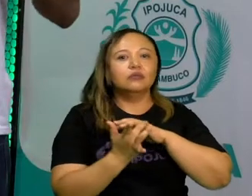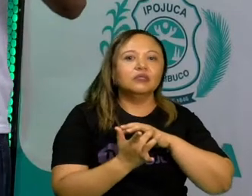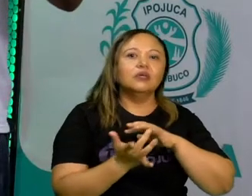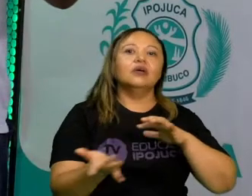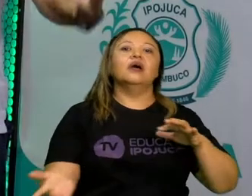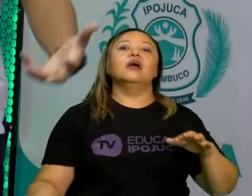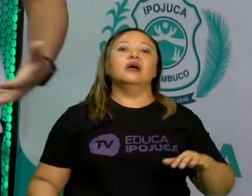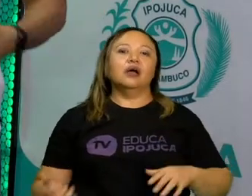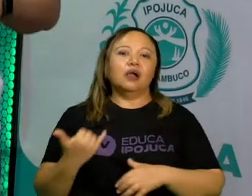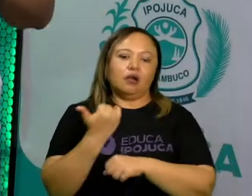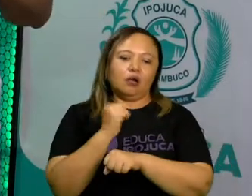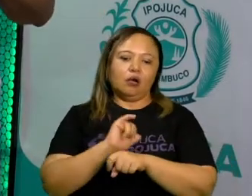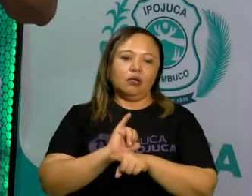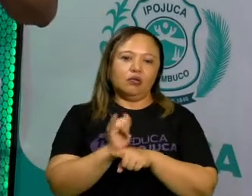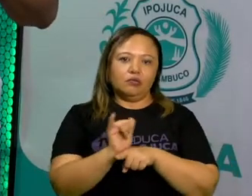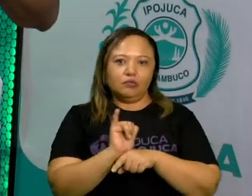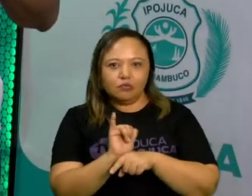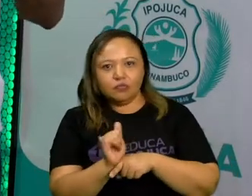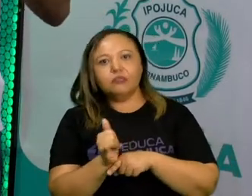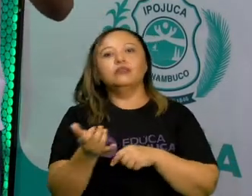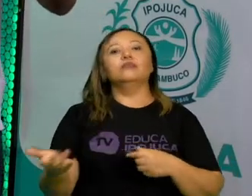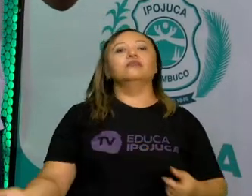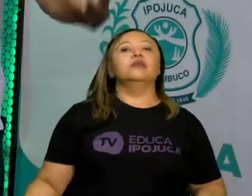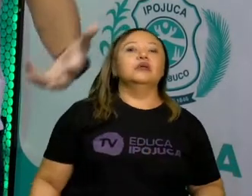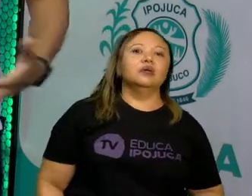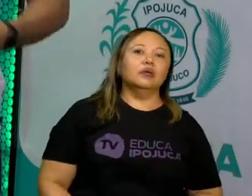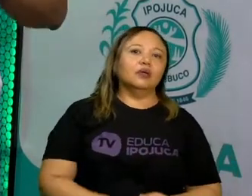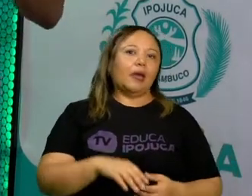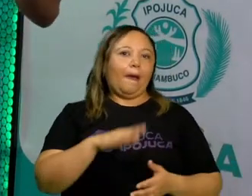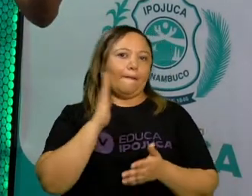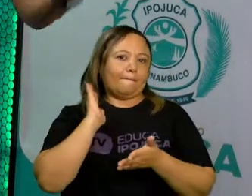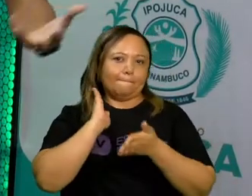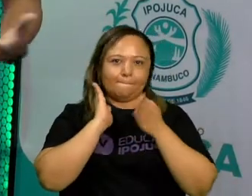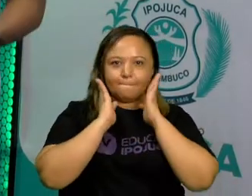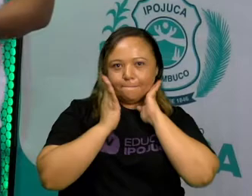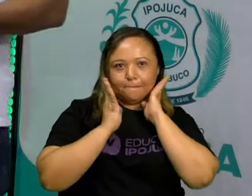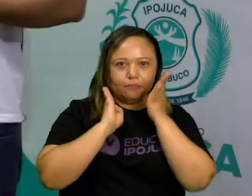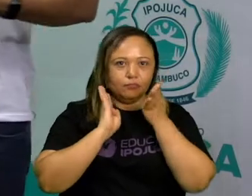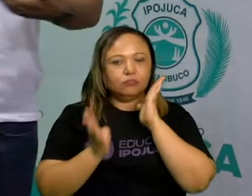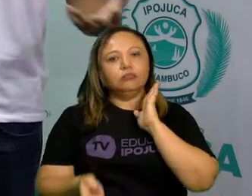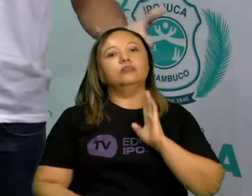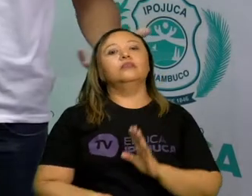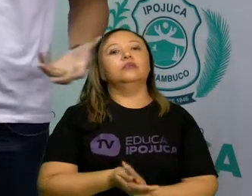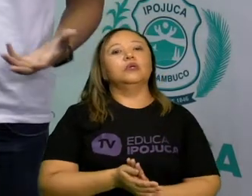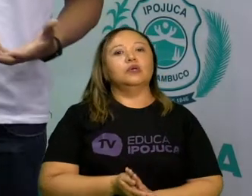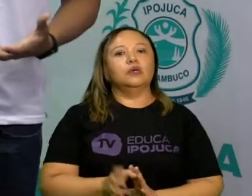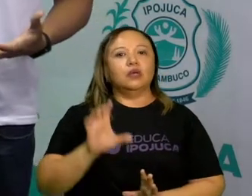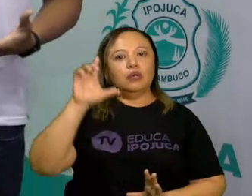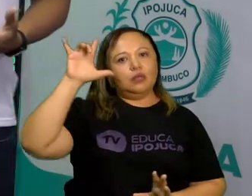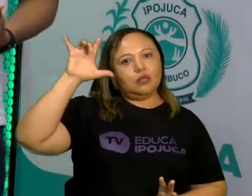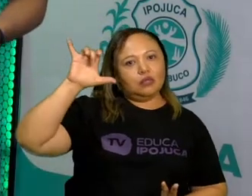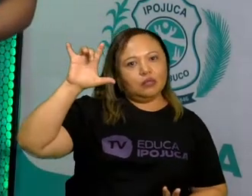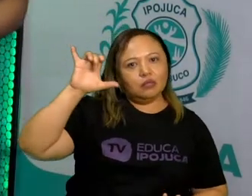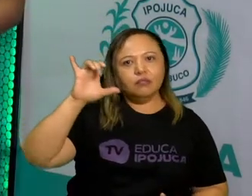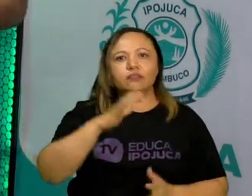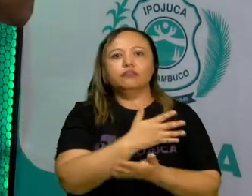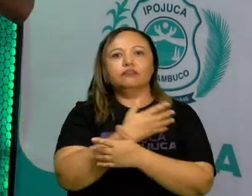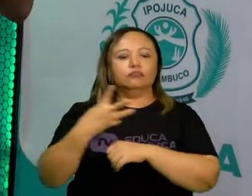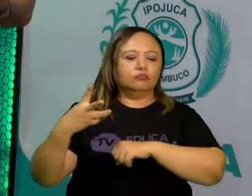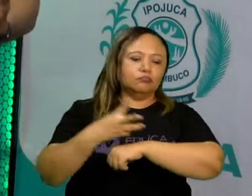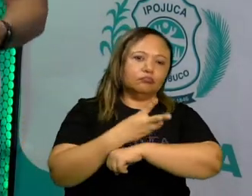YouTube, Messenger, WhatsApp, Telegram, Instagram e outras plataformas que existem,